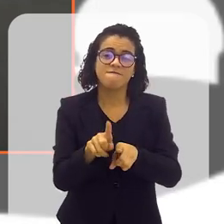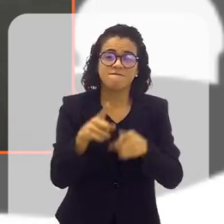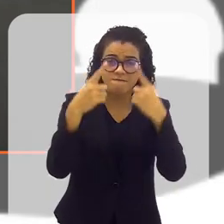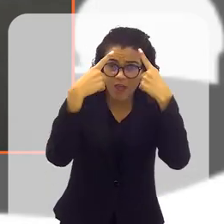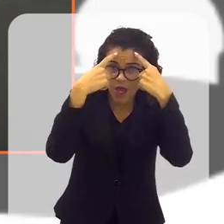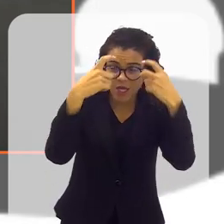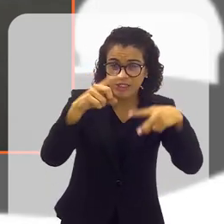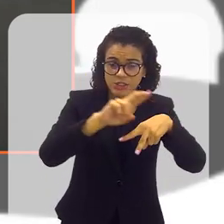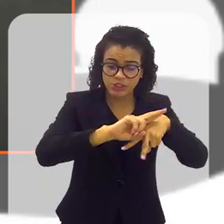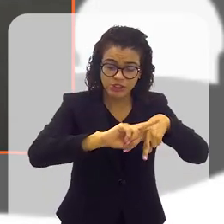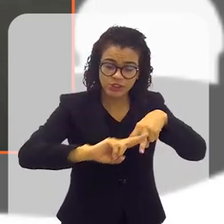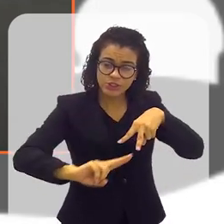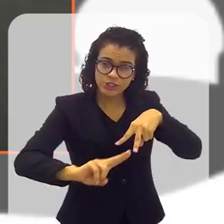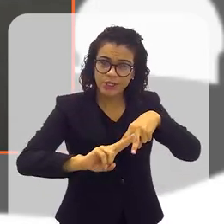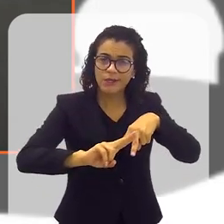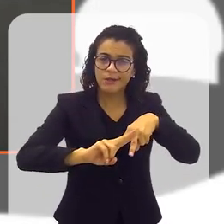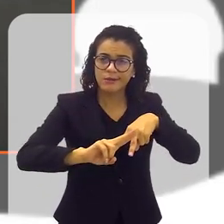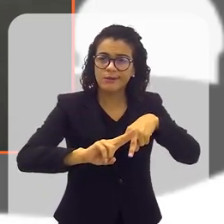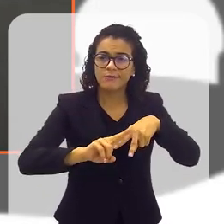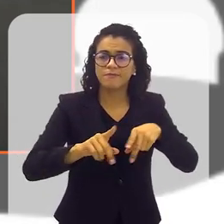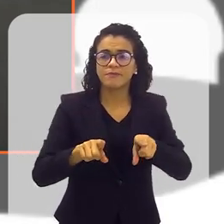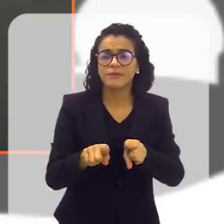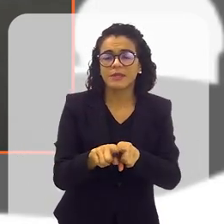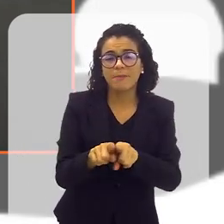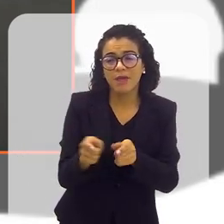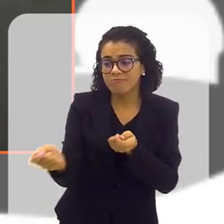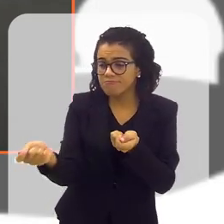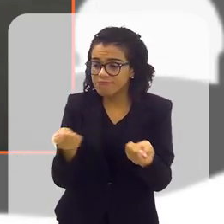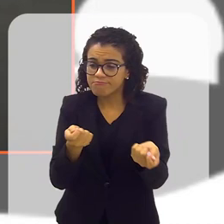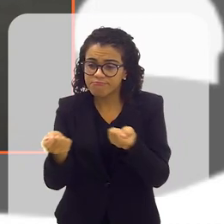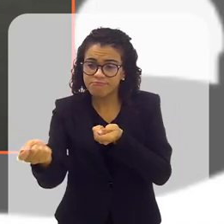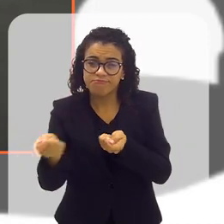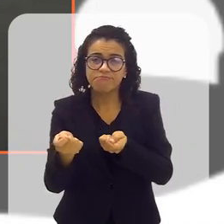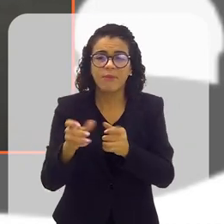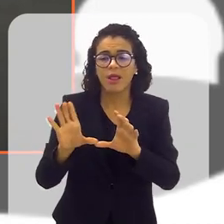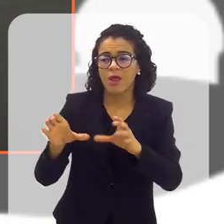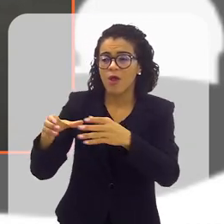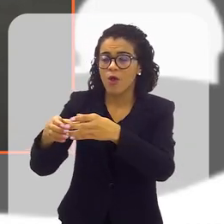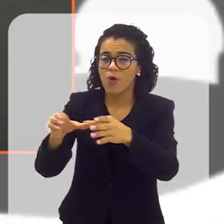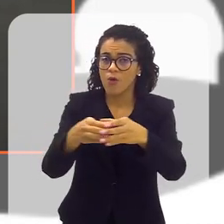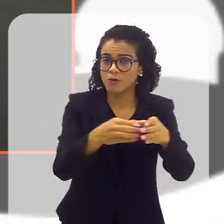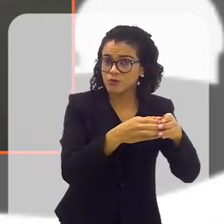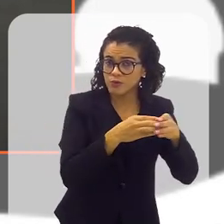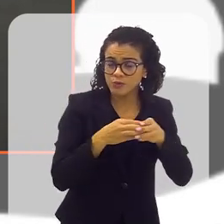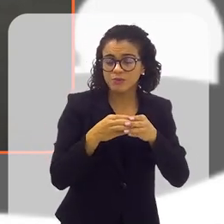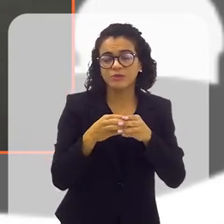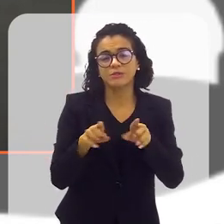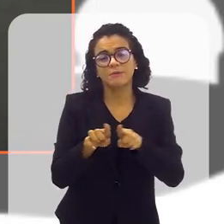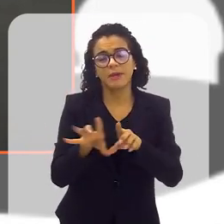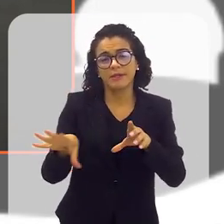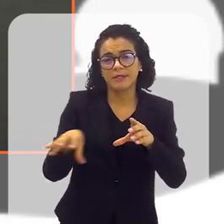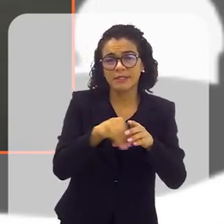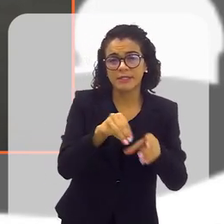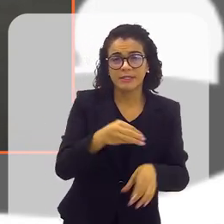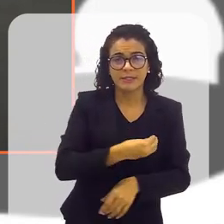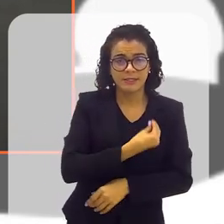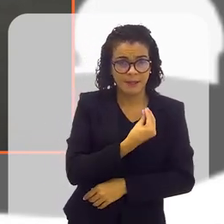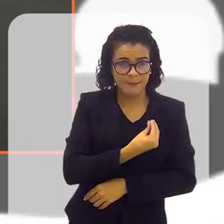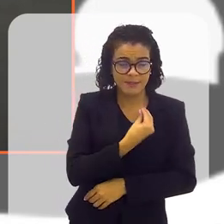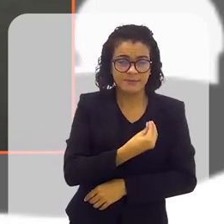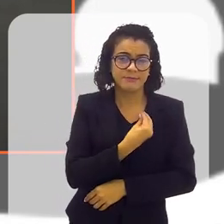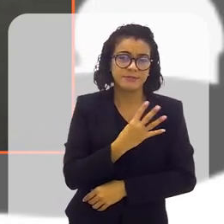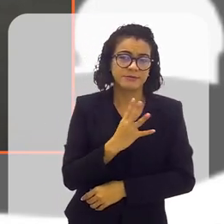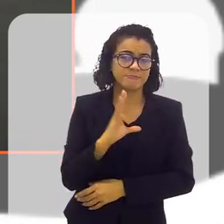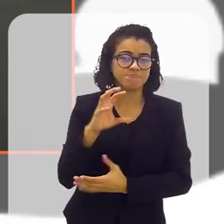de gênero intrafamiliar por meio do Se Liga Moçada, na articulação comunitária, na participação